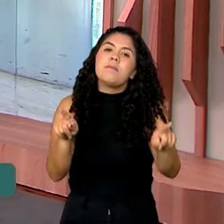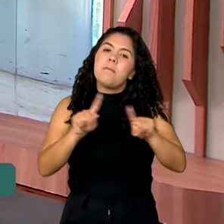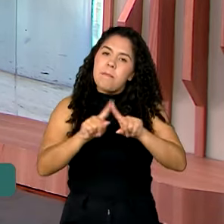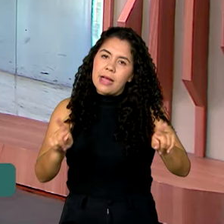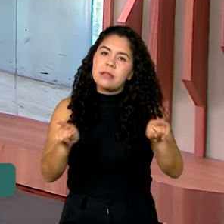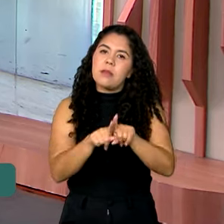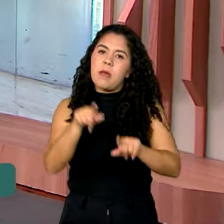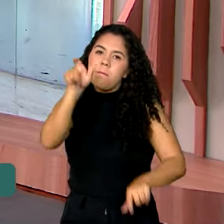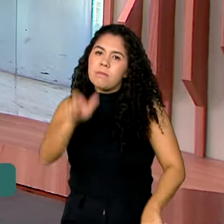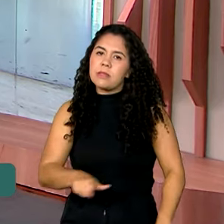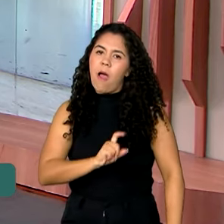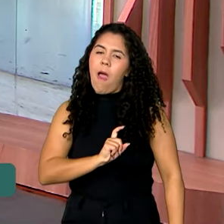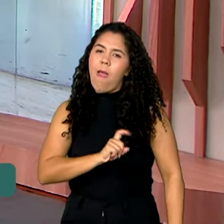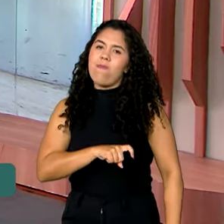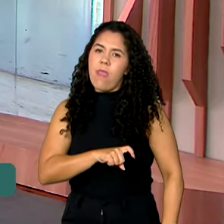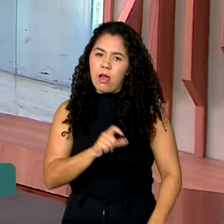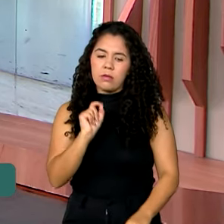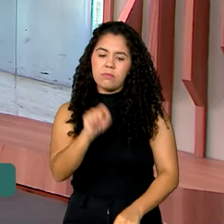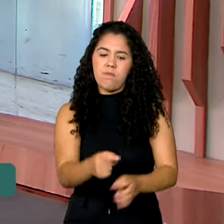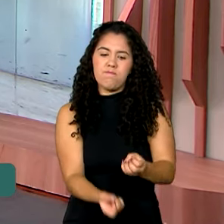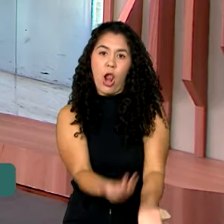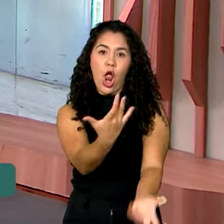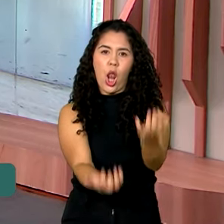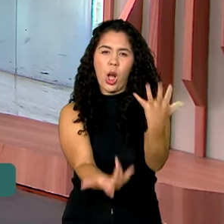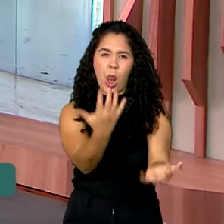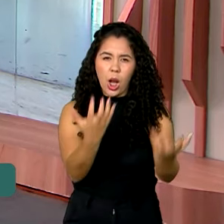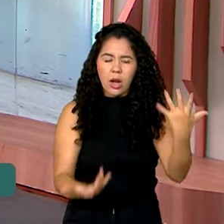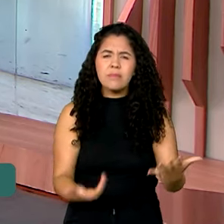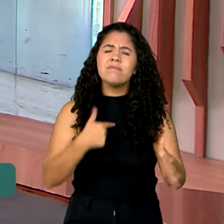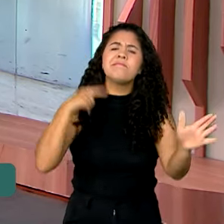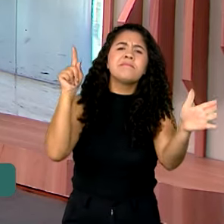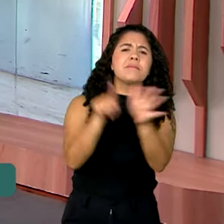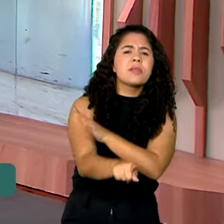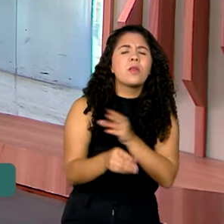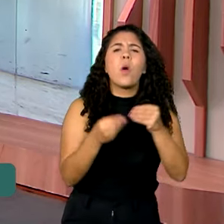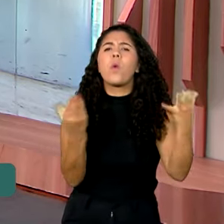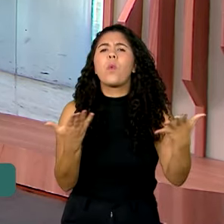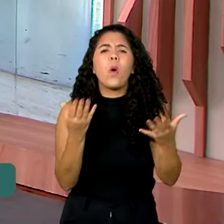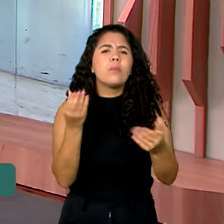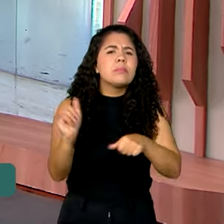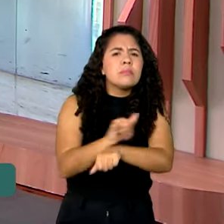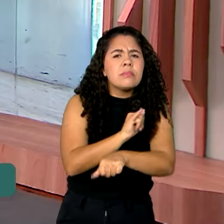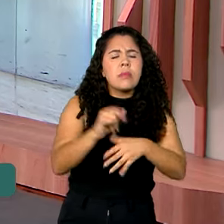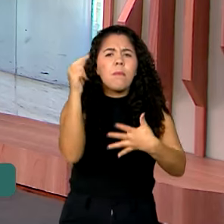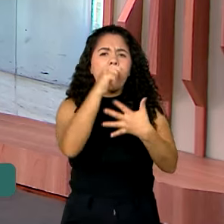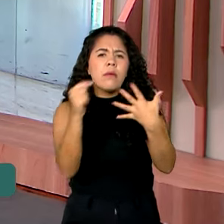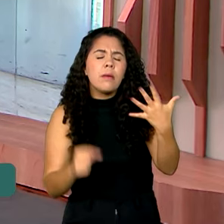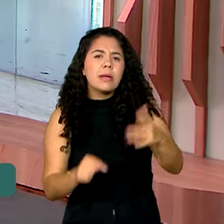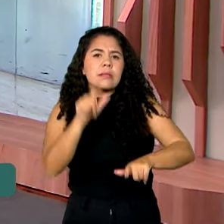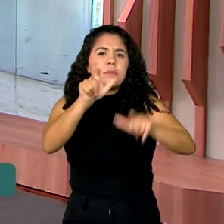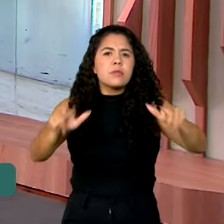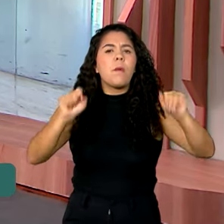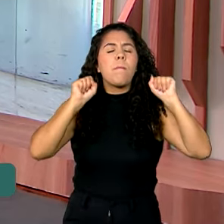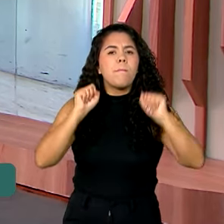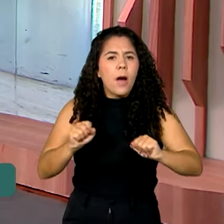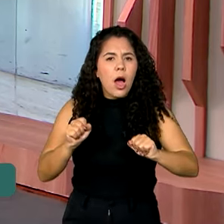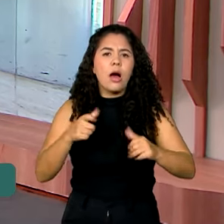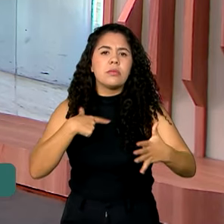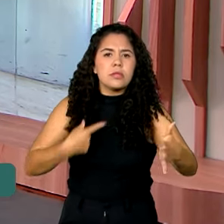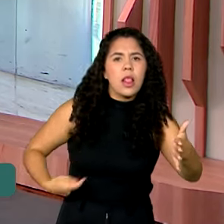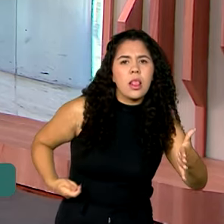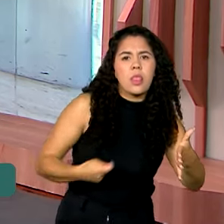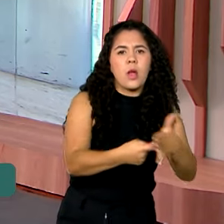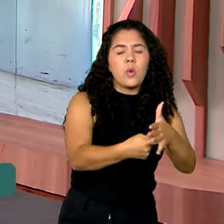criminosas. Eu quero saber o seguinte, quais seriam os canais de denúncia para as pessoas que elas possam usar, caso elas